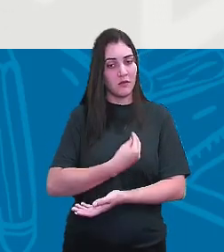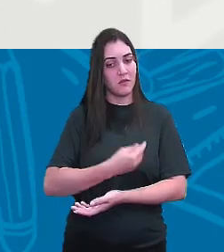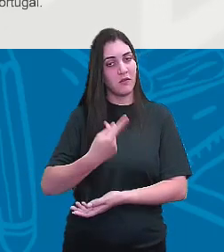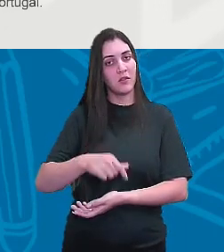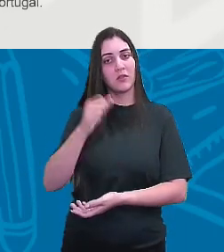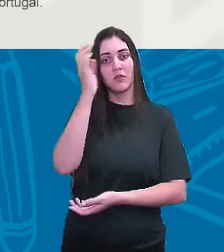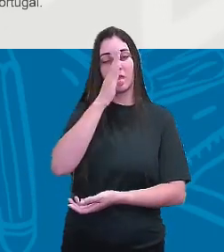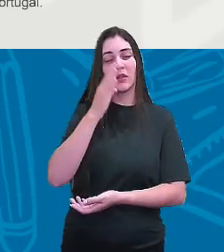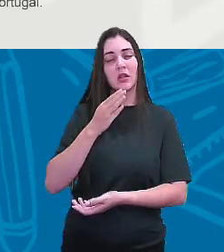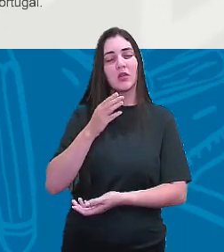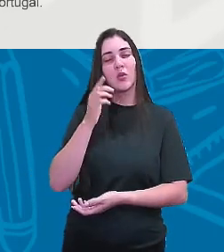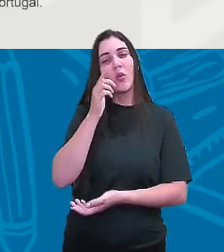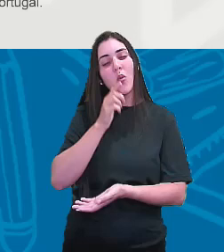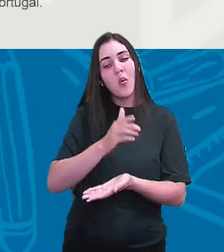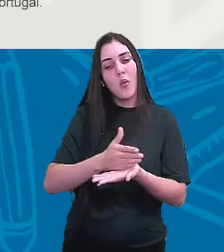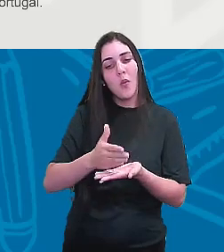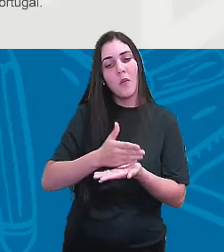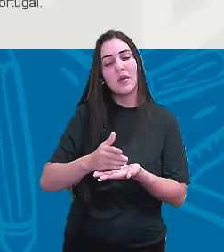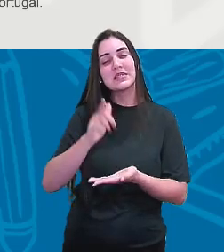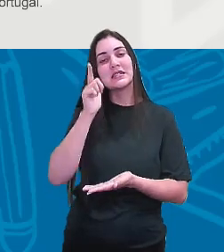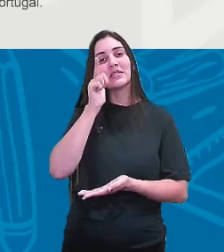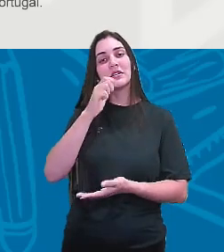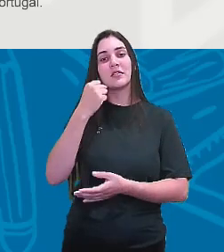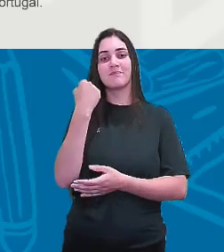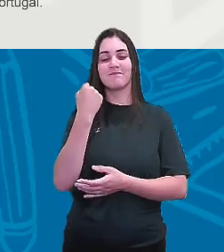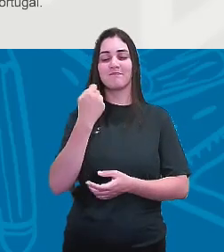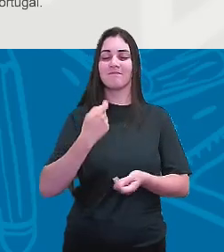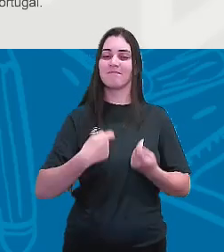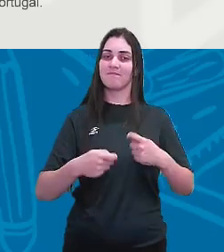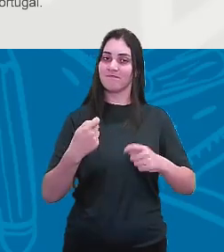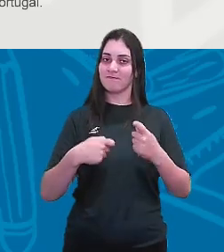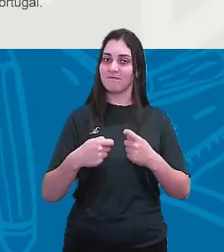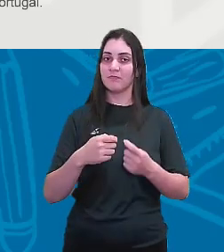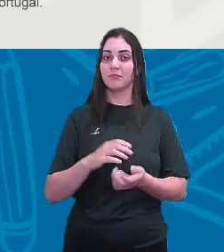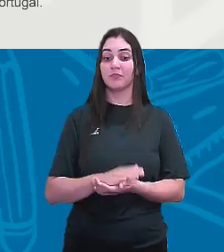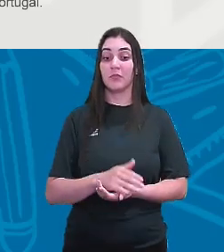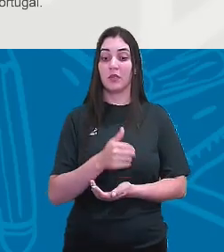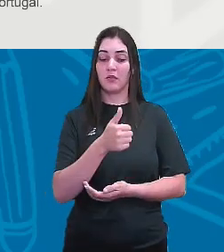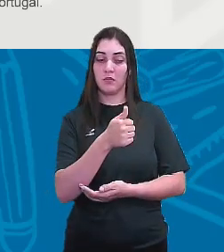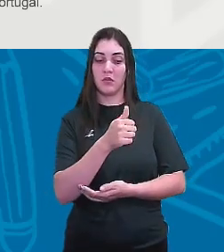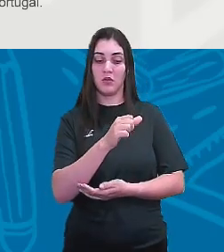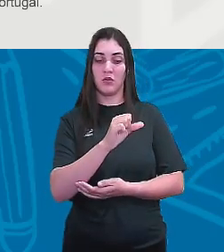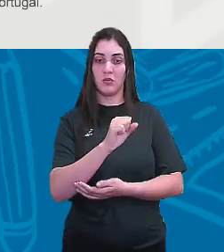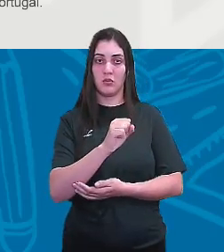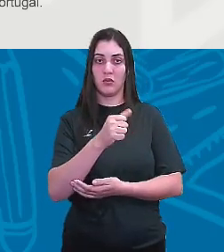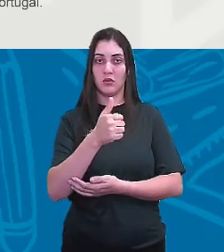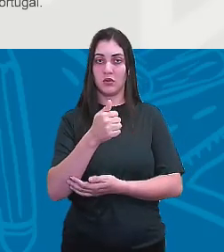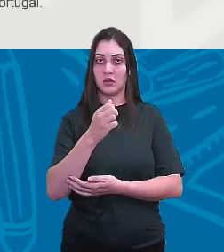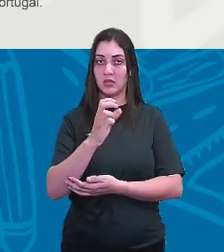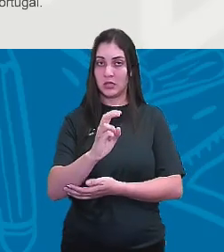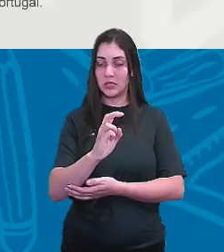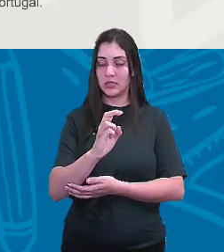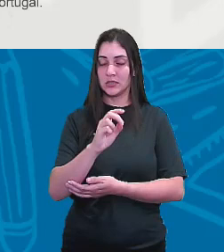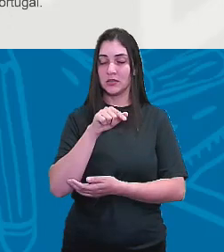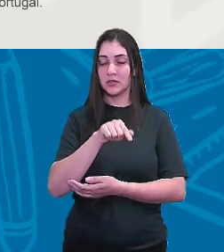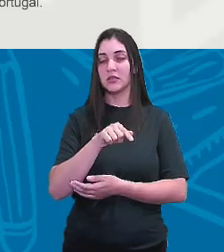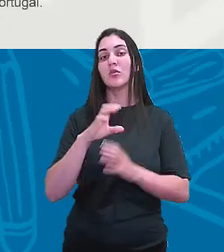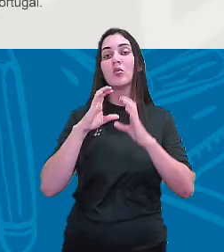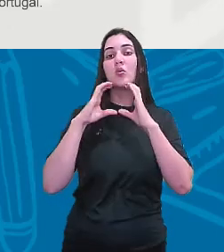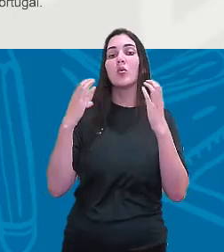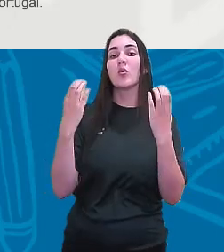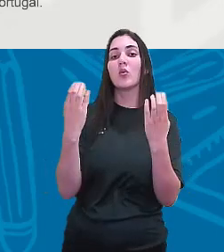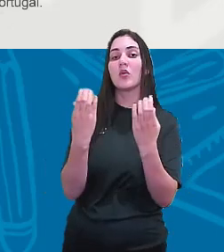econômica. Então, em 1815, lembra que eu falei do Congresso de Viena? O Congresso de